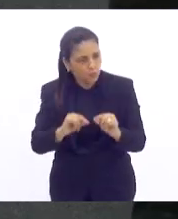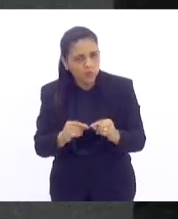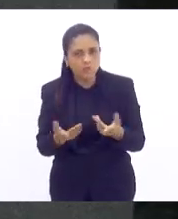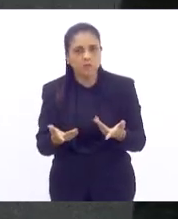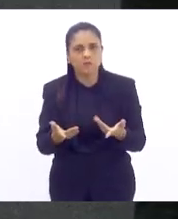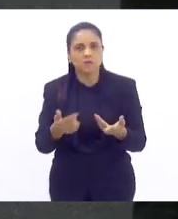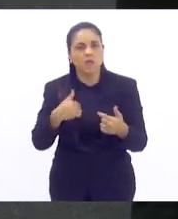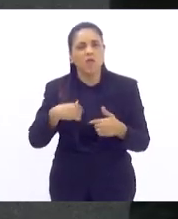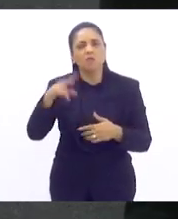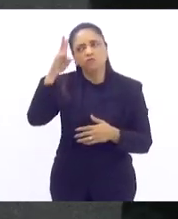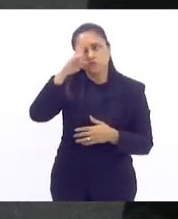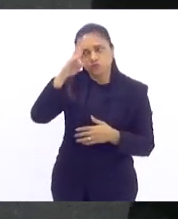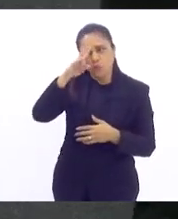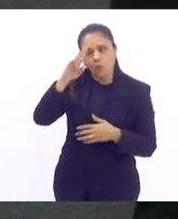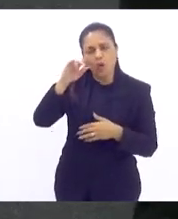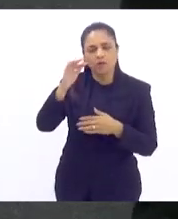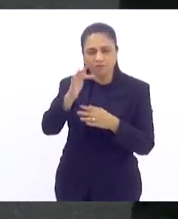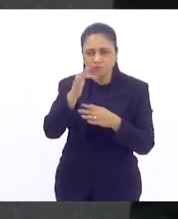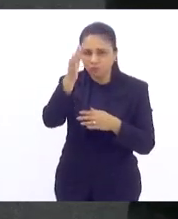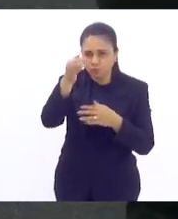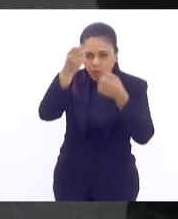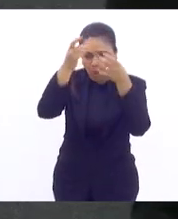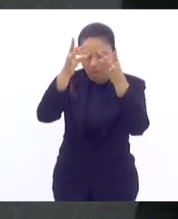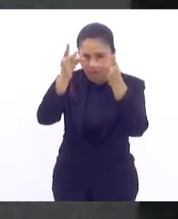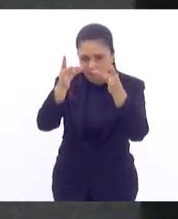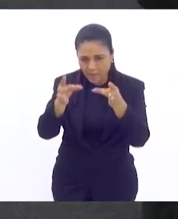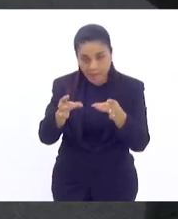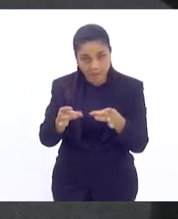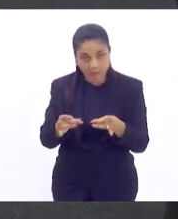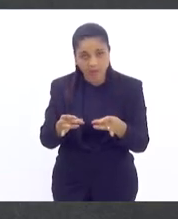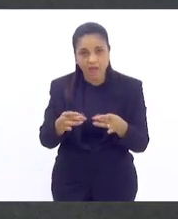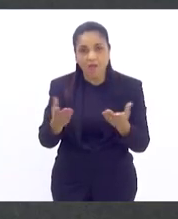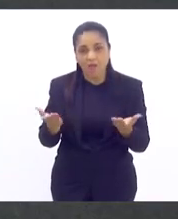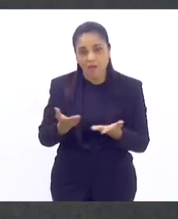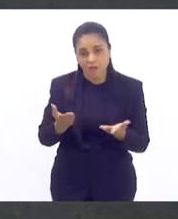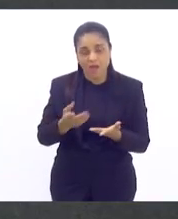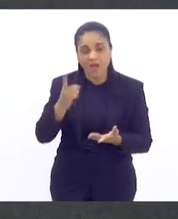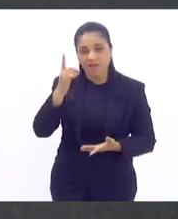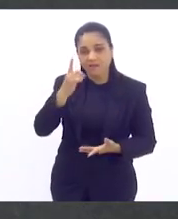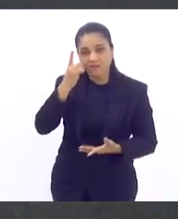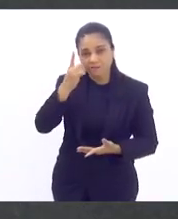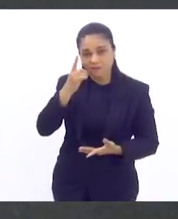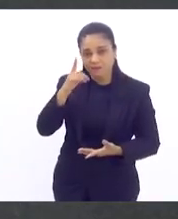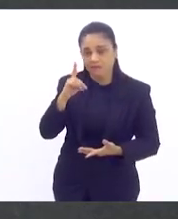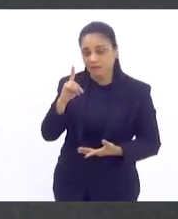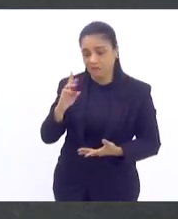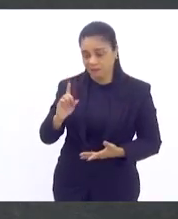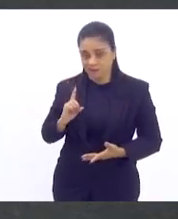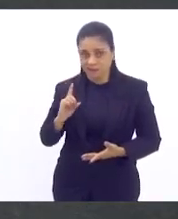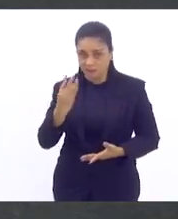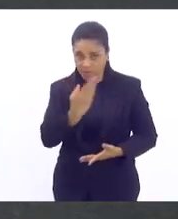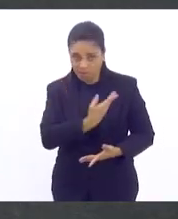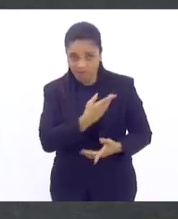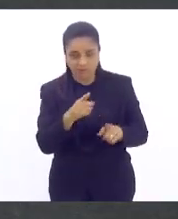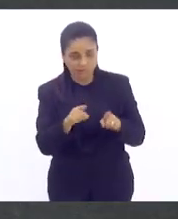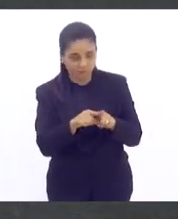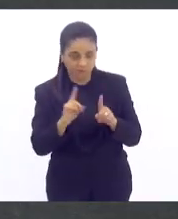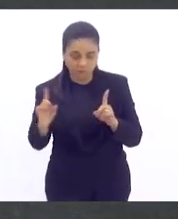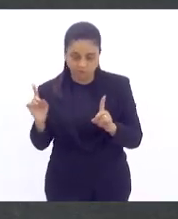que um dia eu vou contar com mais detalhes, veja aqui a deputada Dani Balbo, que vai falar logo em seguida. Então, deputada,